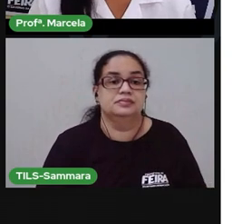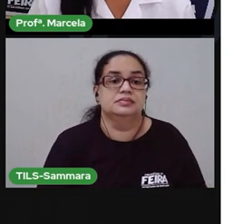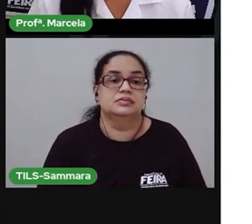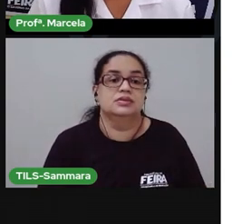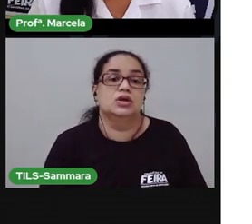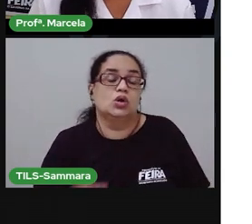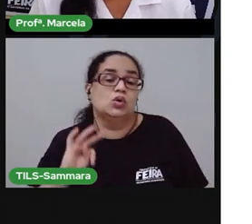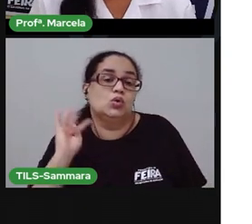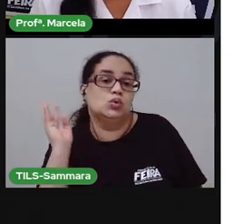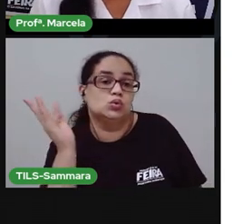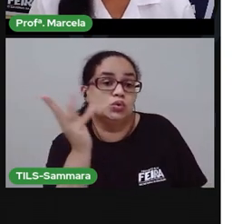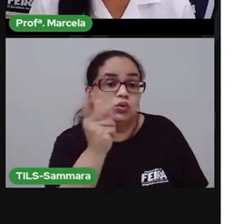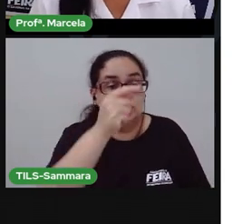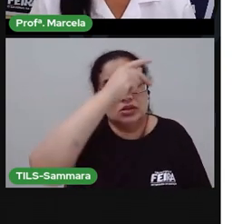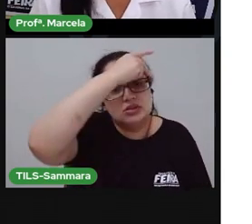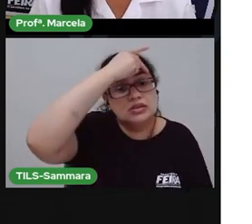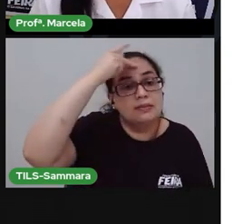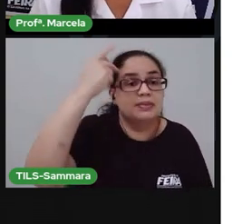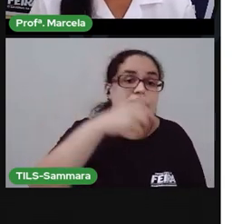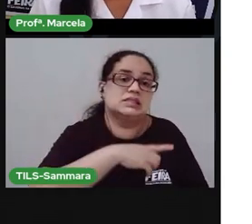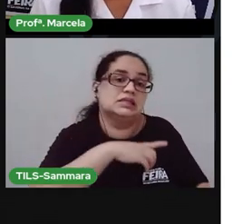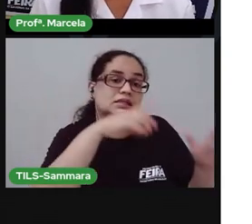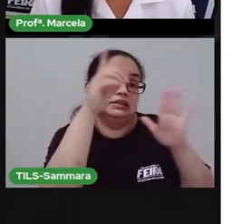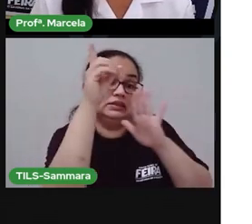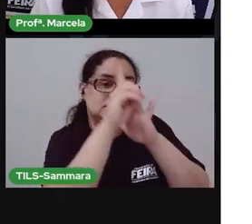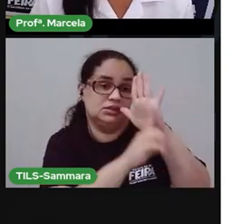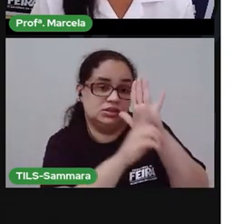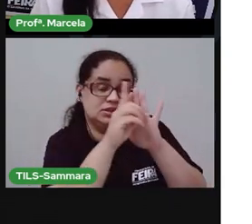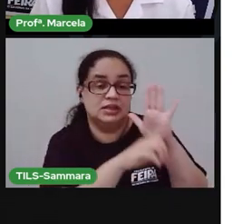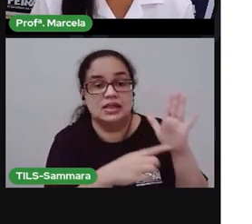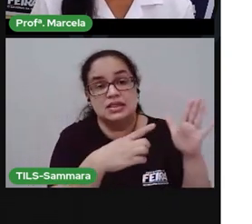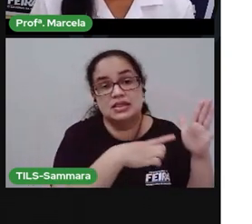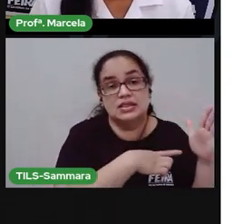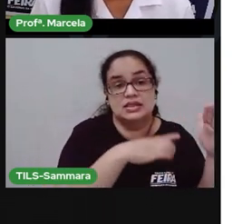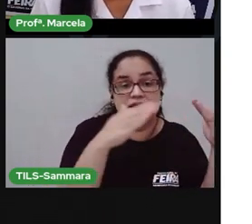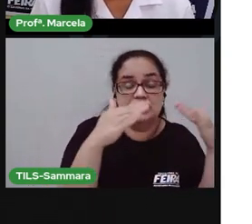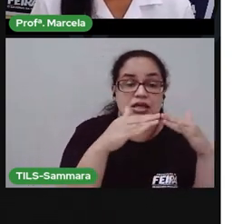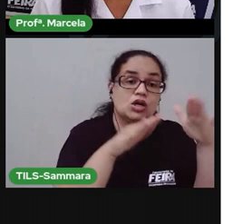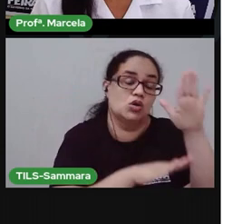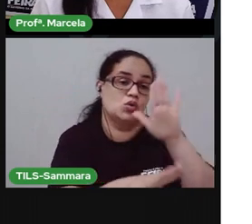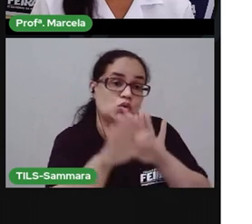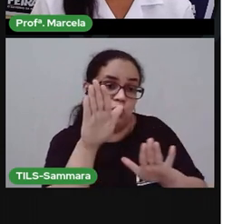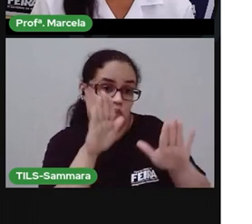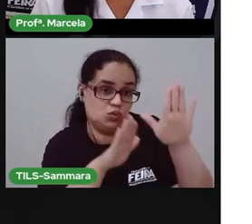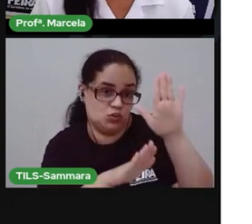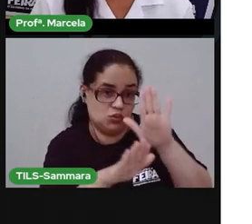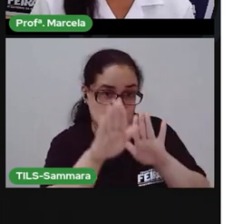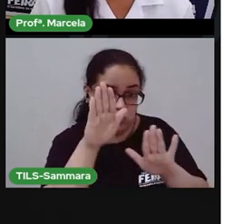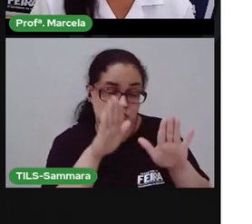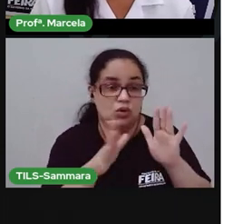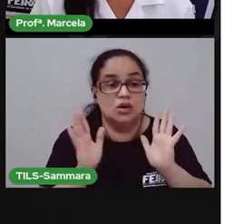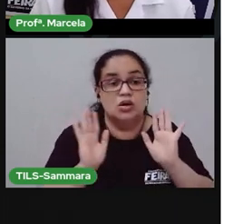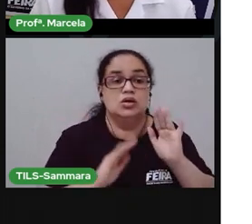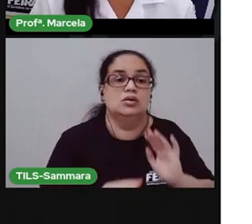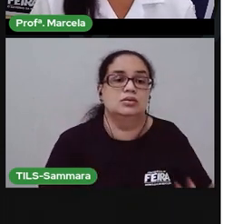Todo mundo tem o direito de ter um Lá, de ir lá por ele, né? De deixar bem cuidado.